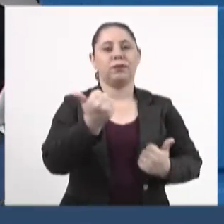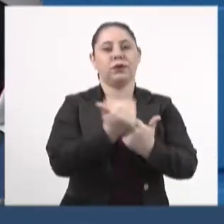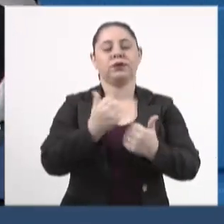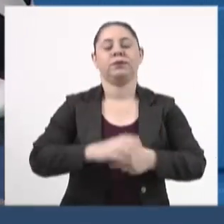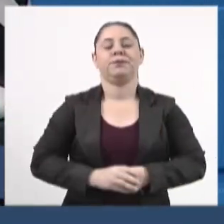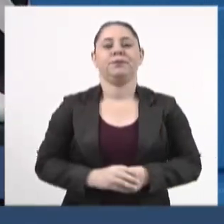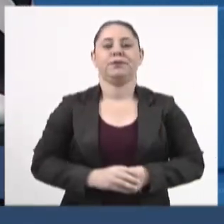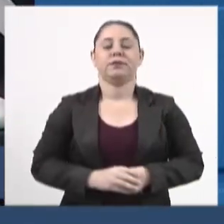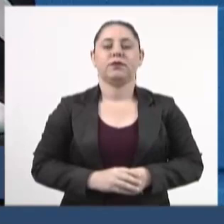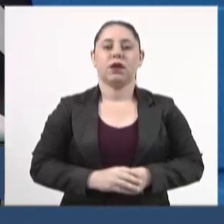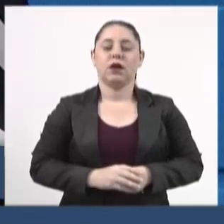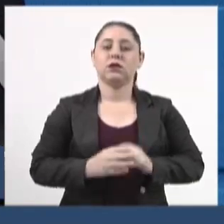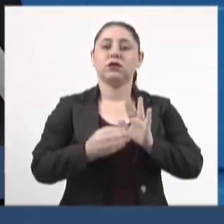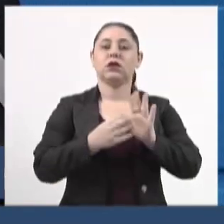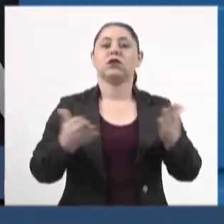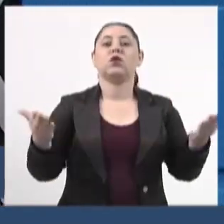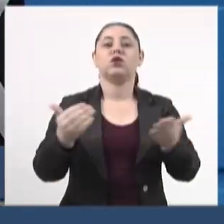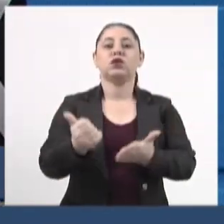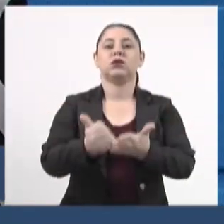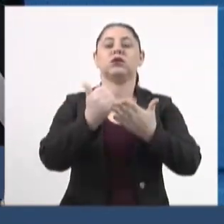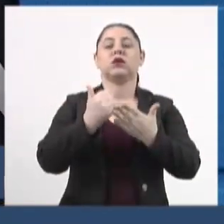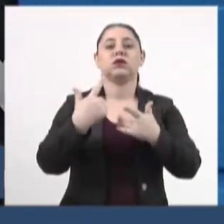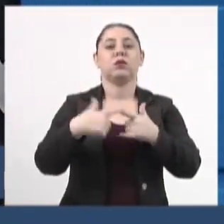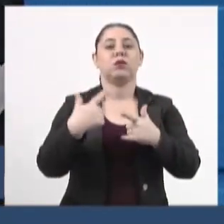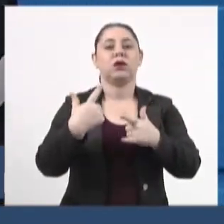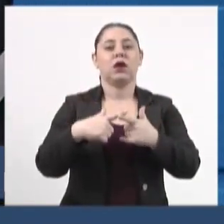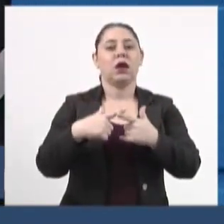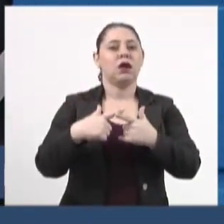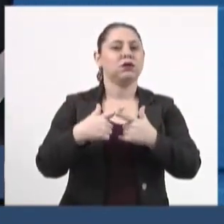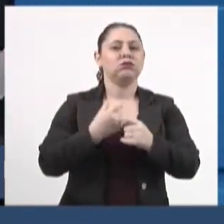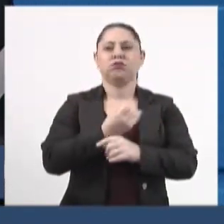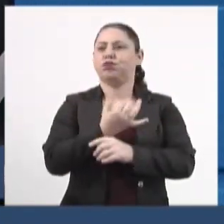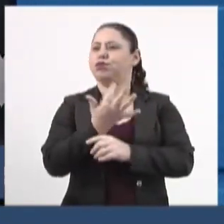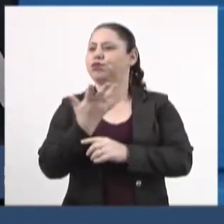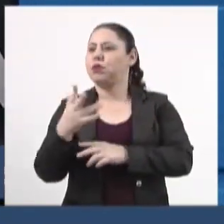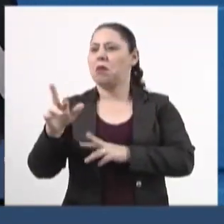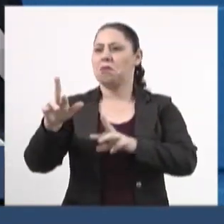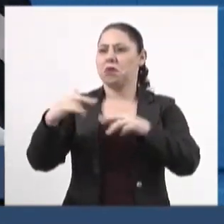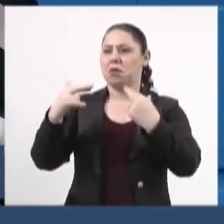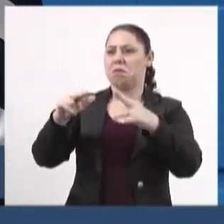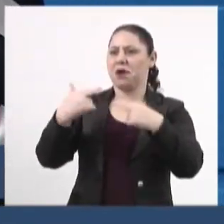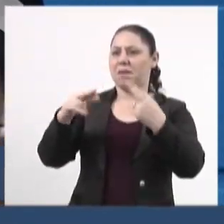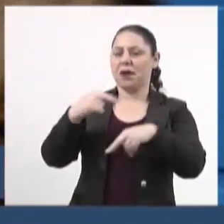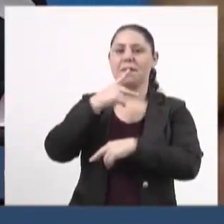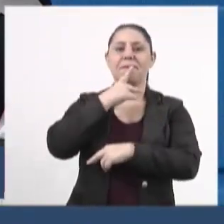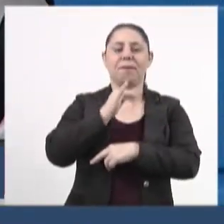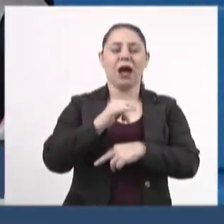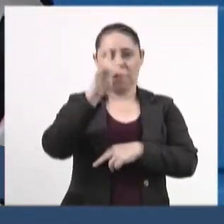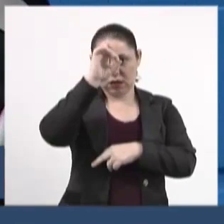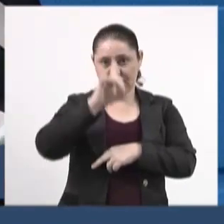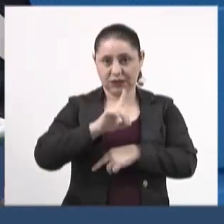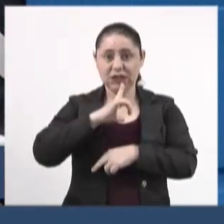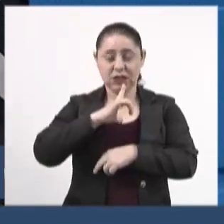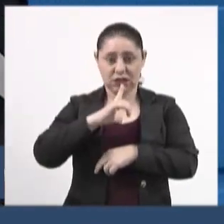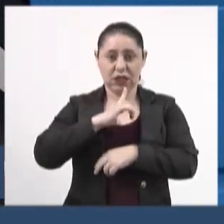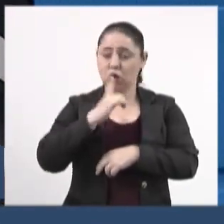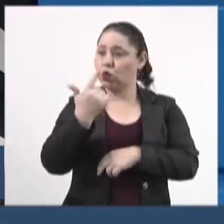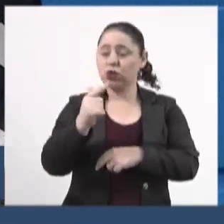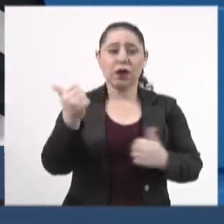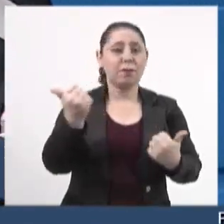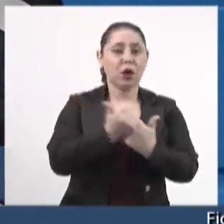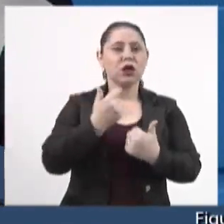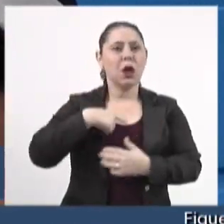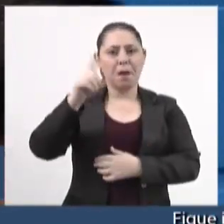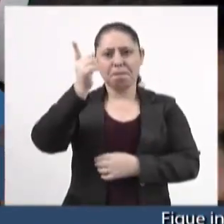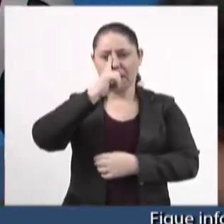apoio. Essa indicação eu trago hoje para o Parlamento, pois recebi inúmeras reclamações de pais, de estudantes com deficiência, e eu